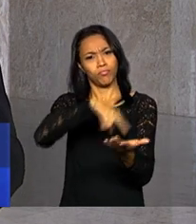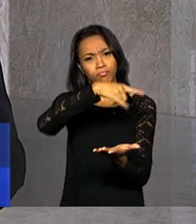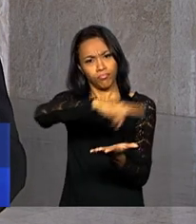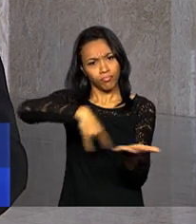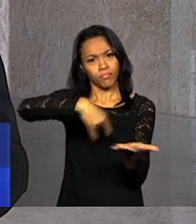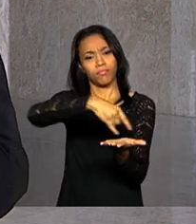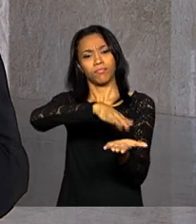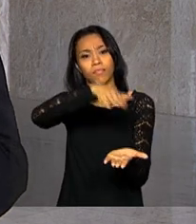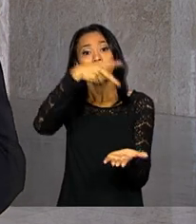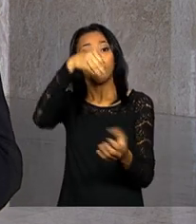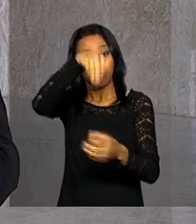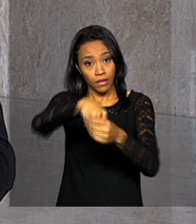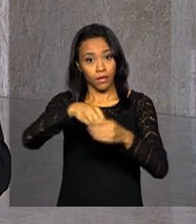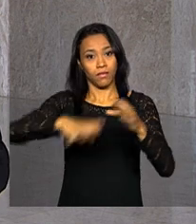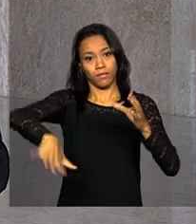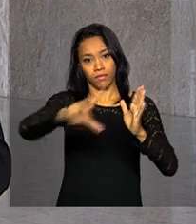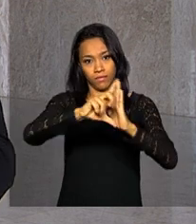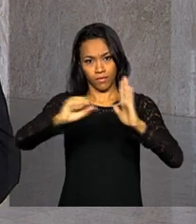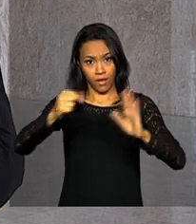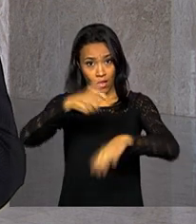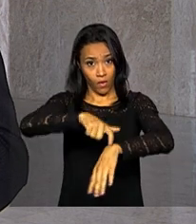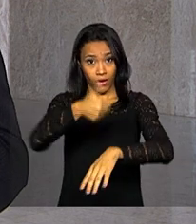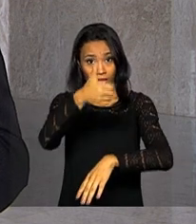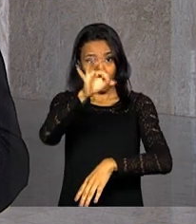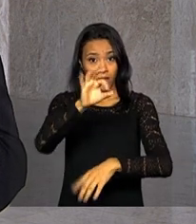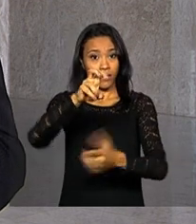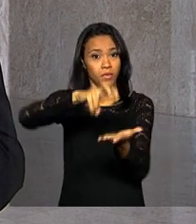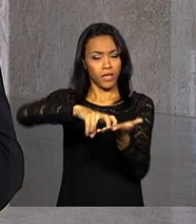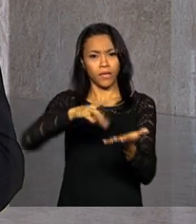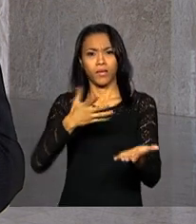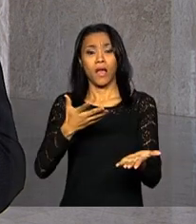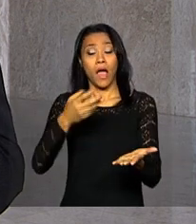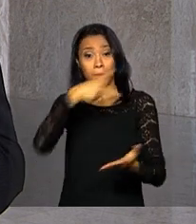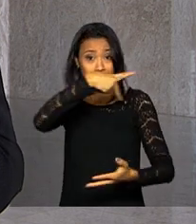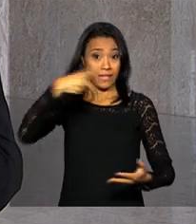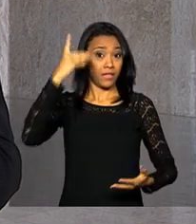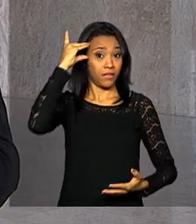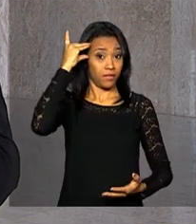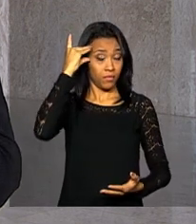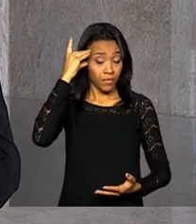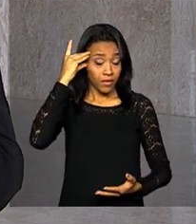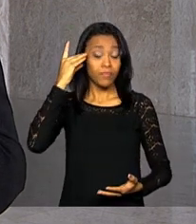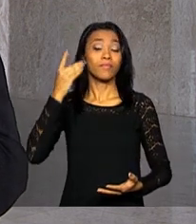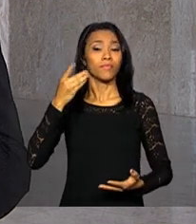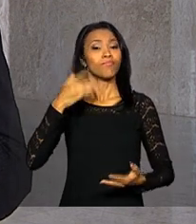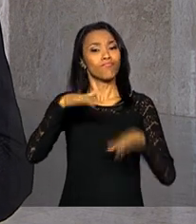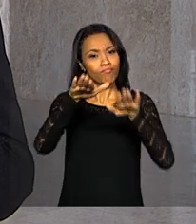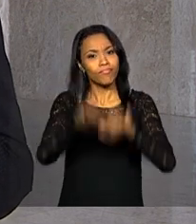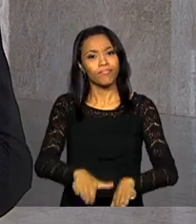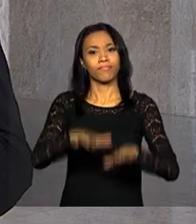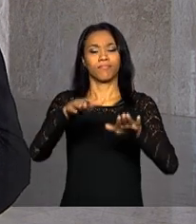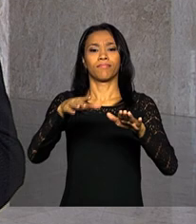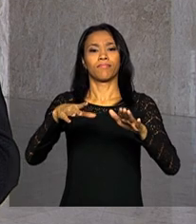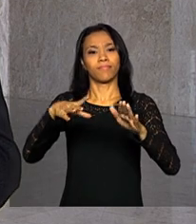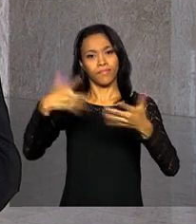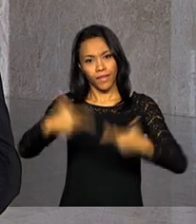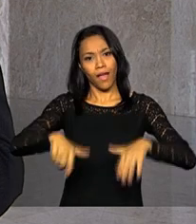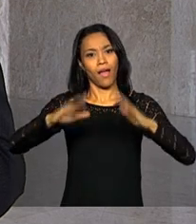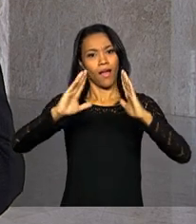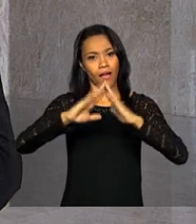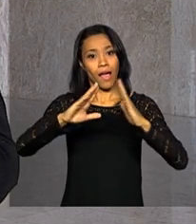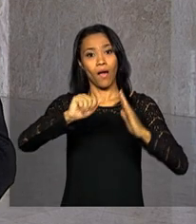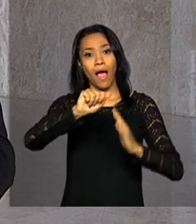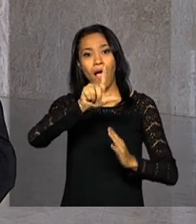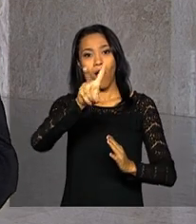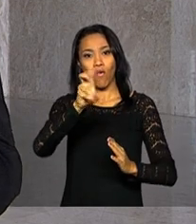agora a partir das 10 horas da manhã. Por enquanto, a presidenta Dilma ainda está no Palácio do Alvorada, residência oficial da Presidência